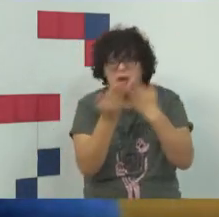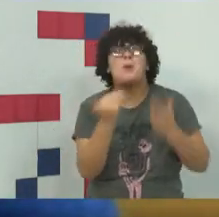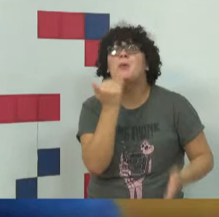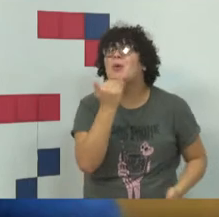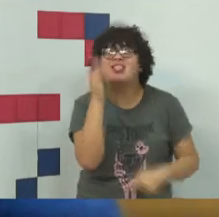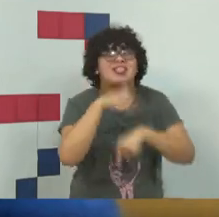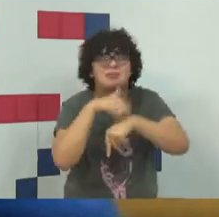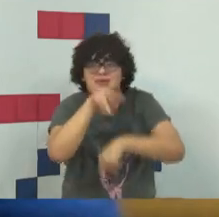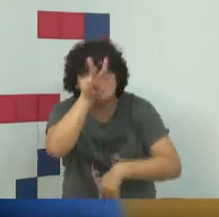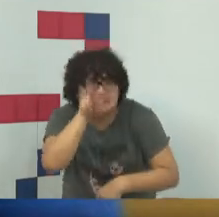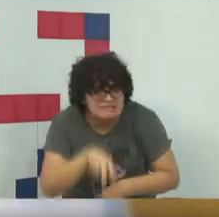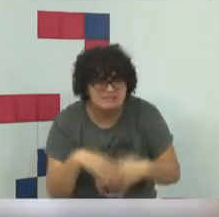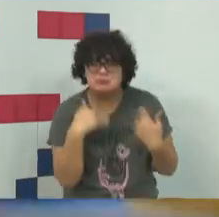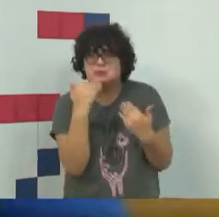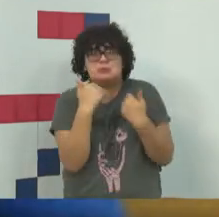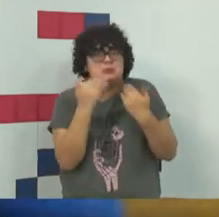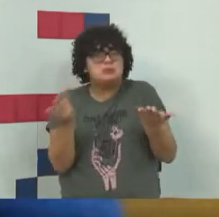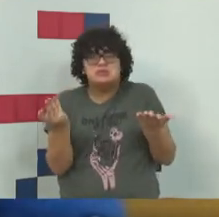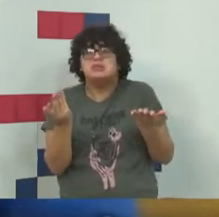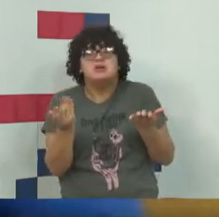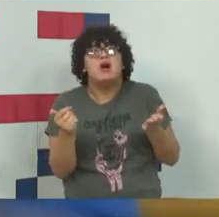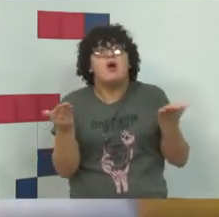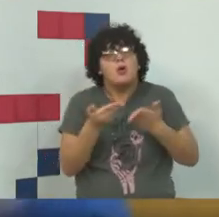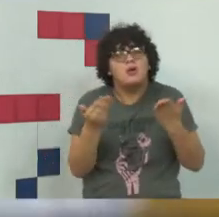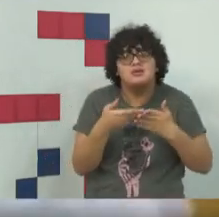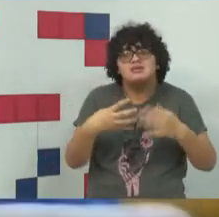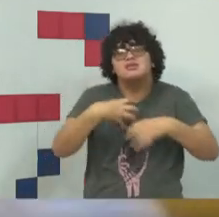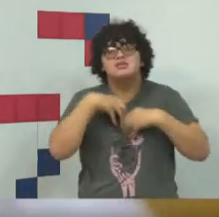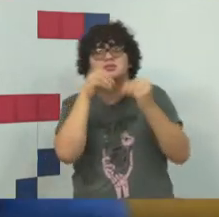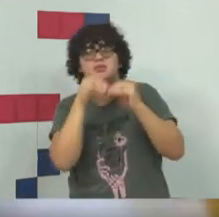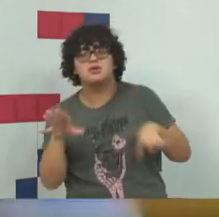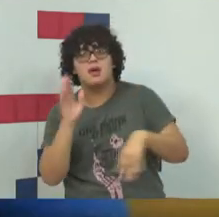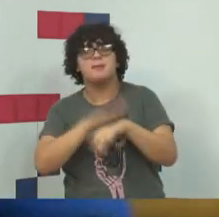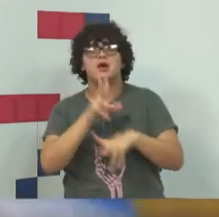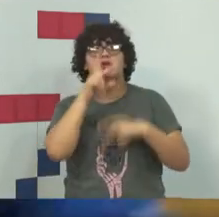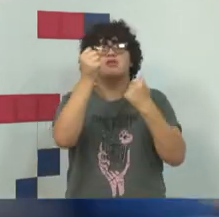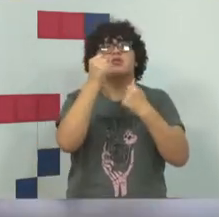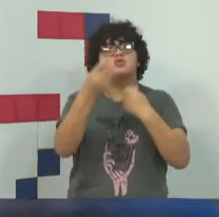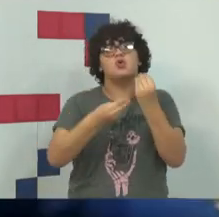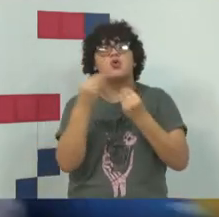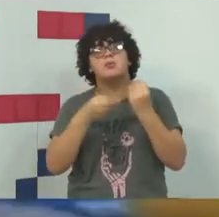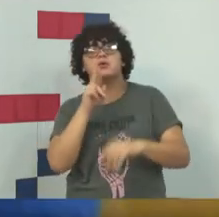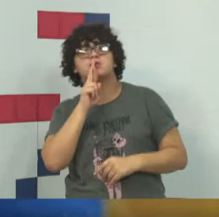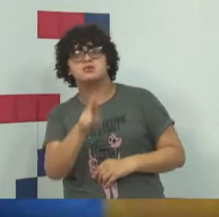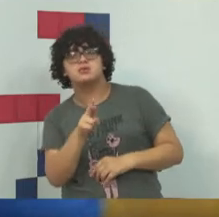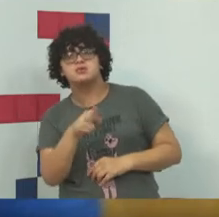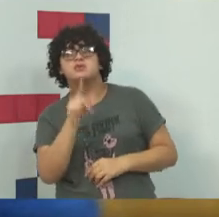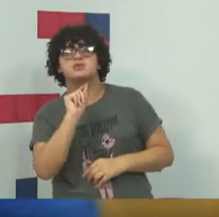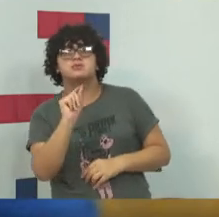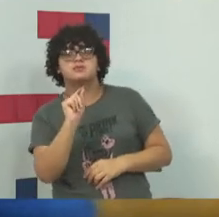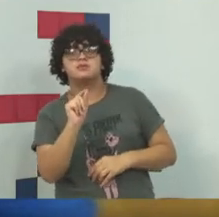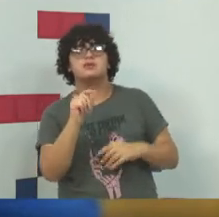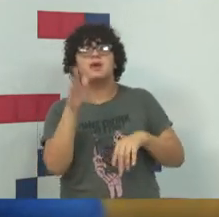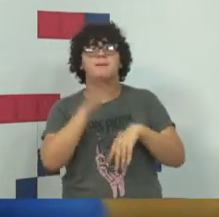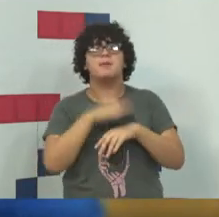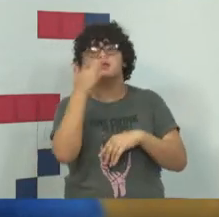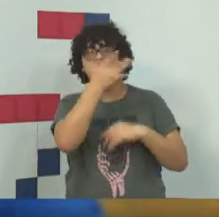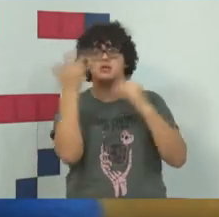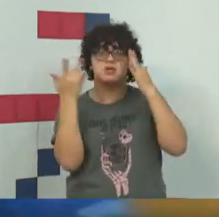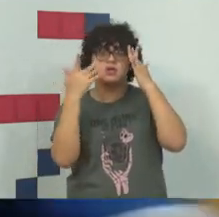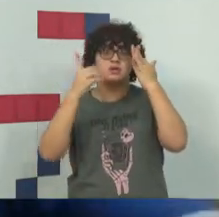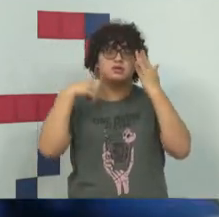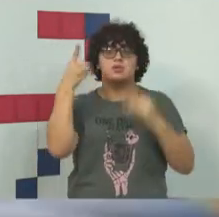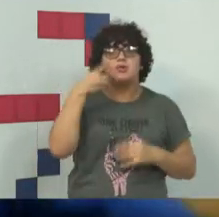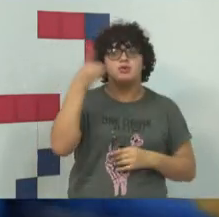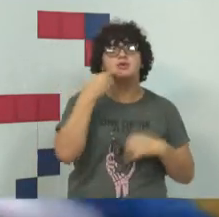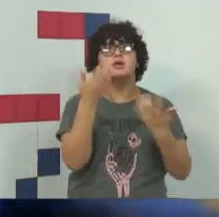que, vamos dizer assim, afetasse de maneira mais forte o resultado, mas, mais de pessoas que, deputados que